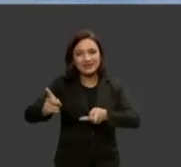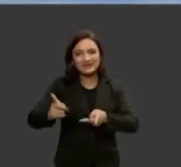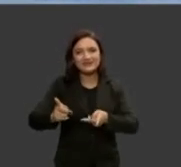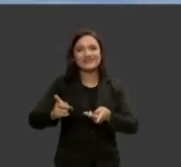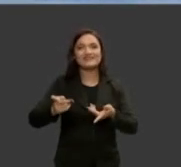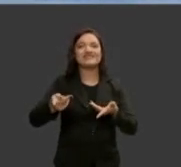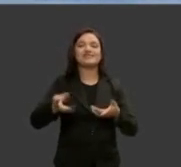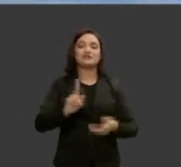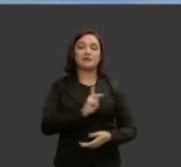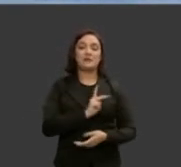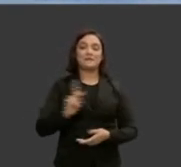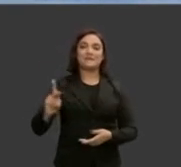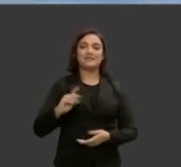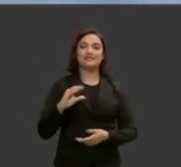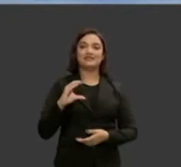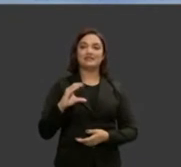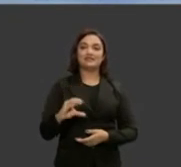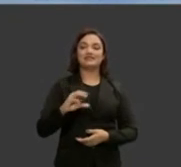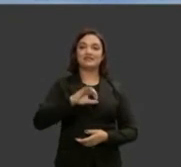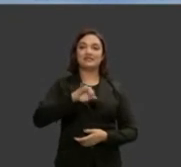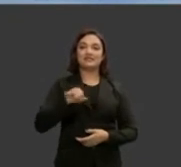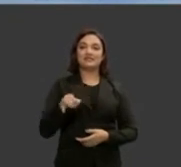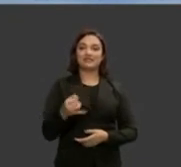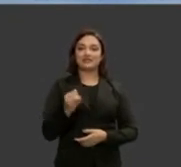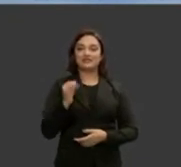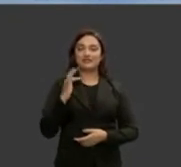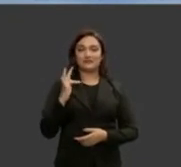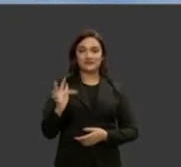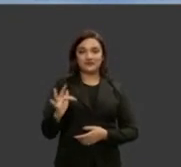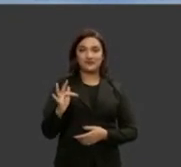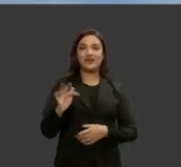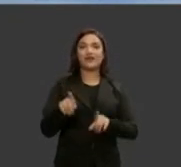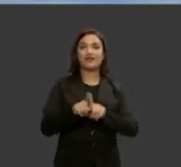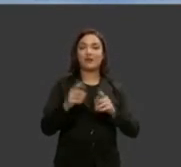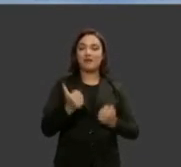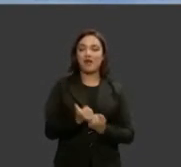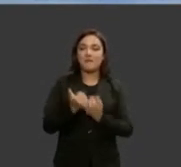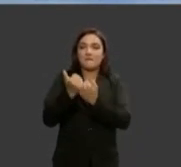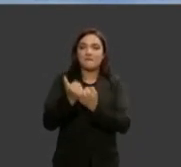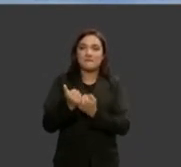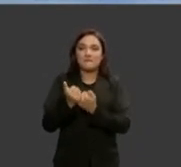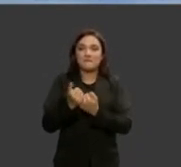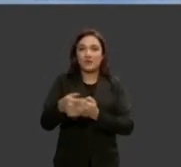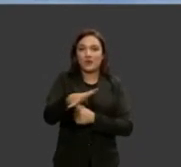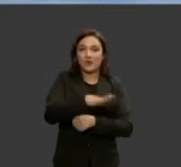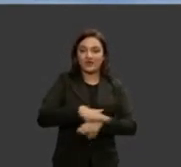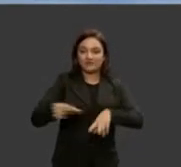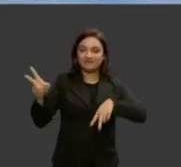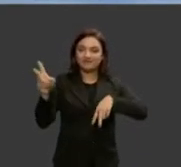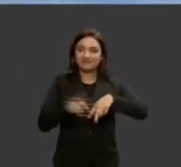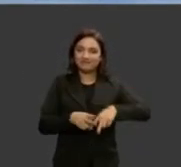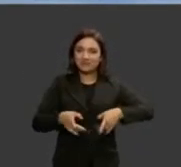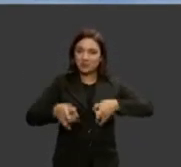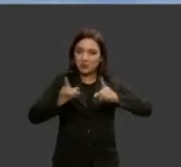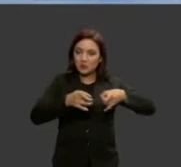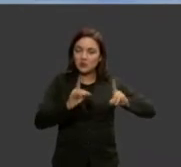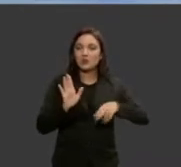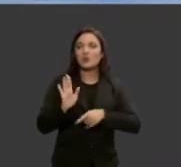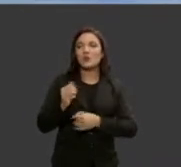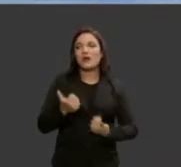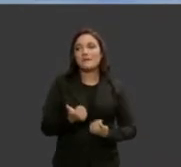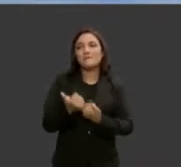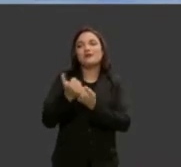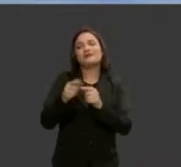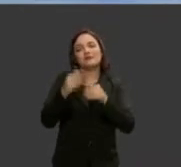Conselho da Justiça Federal e nos apoia tanto no sistema penitenciário federal é um grande orientador agradeço por isso também